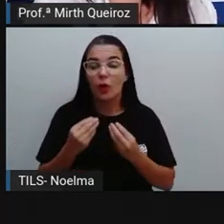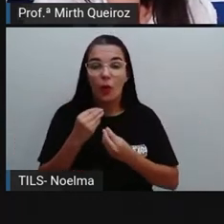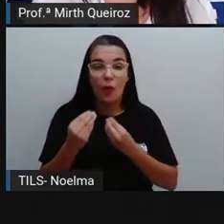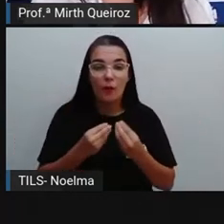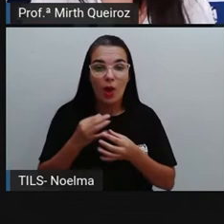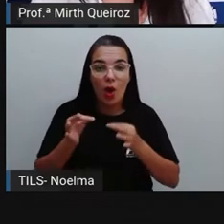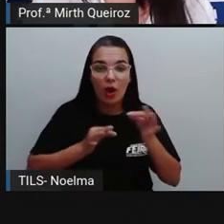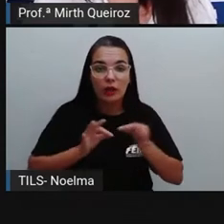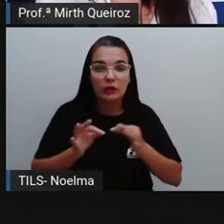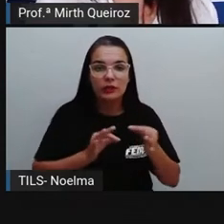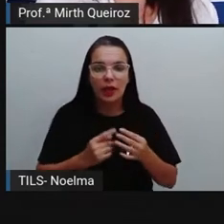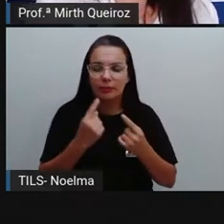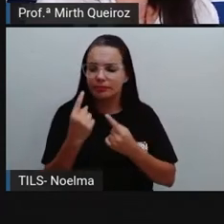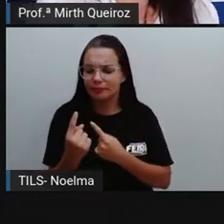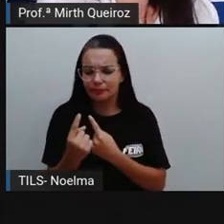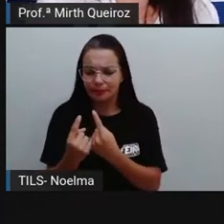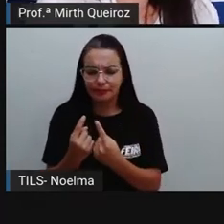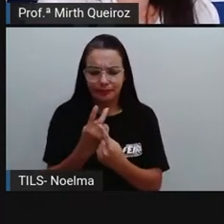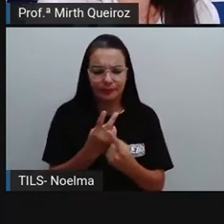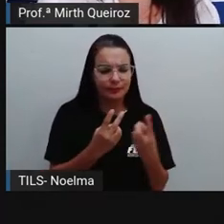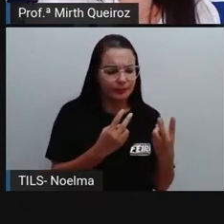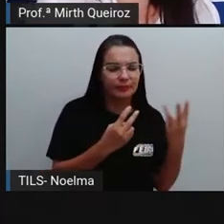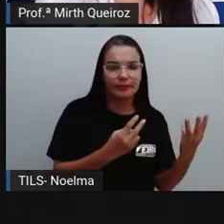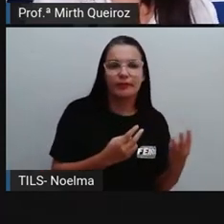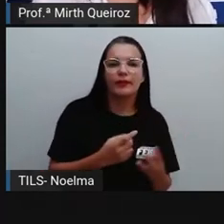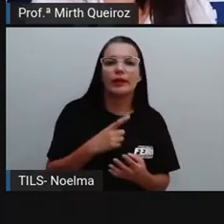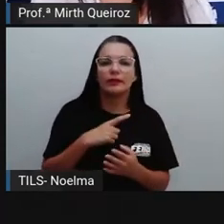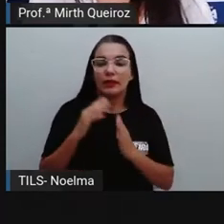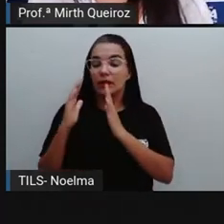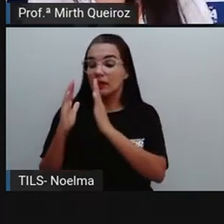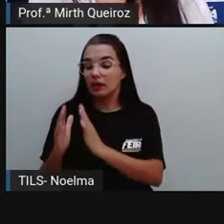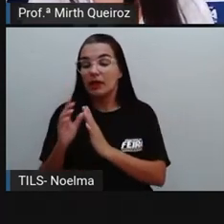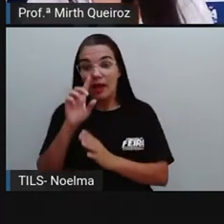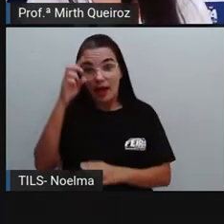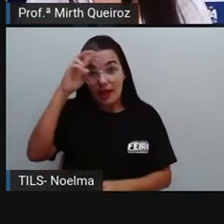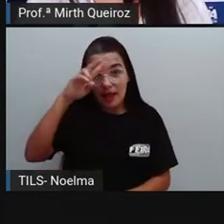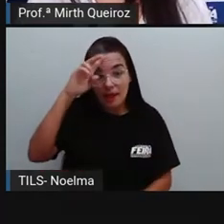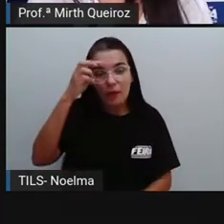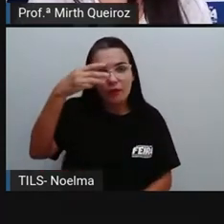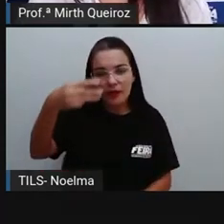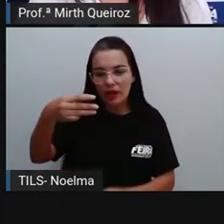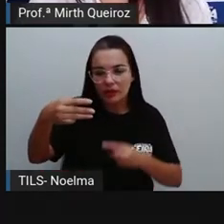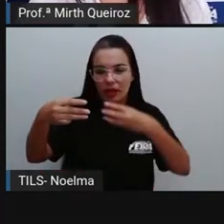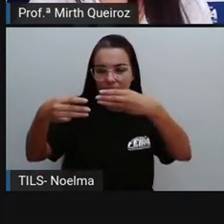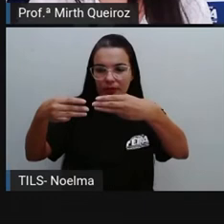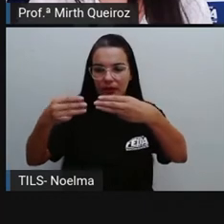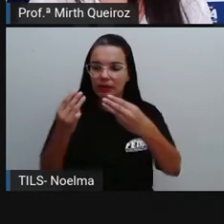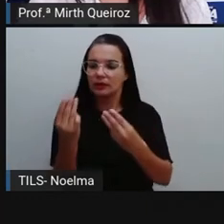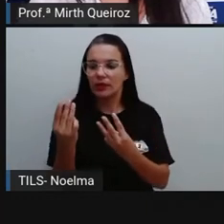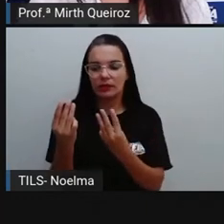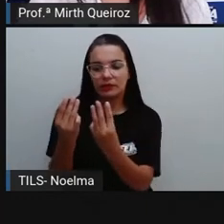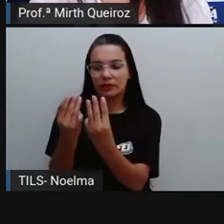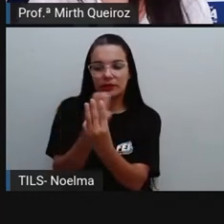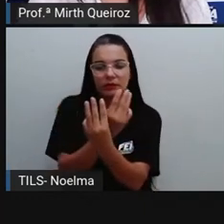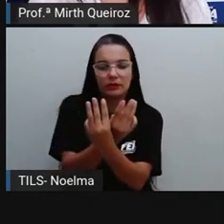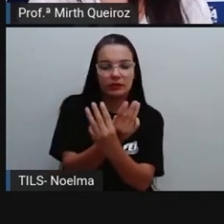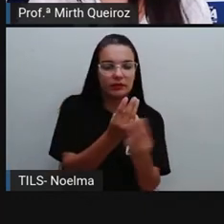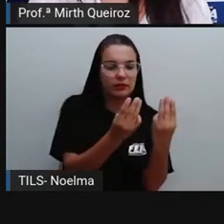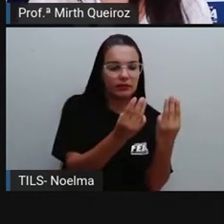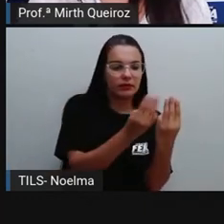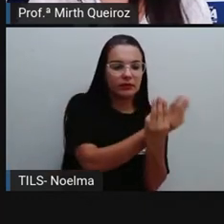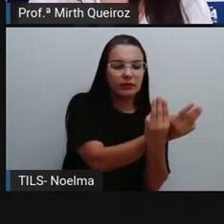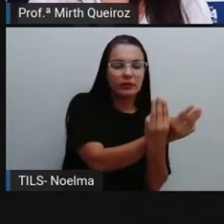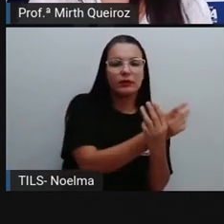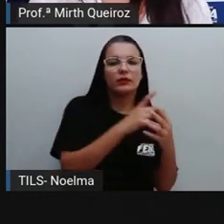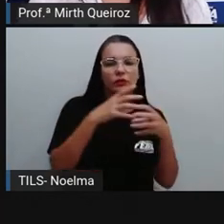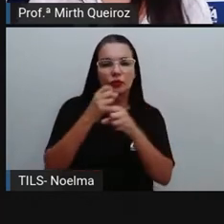A gente iria pegar cada três números que formam uma classe, né? Então, os três primeiros zeros estão na